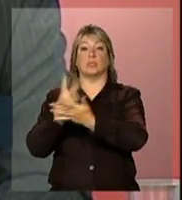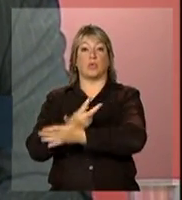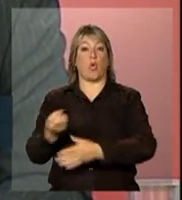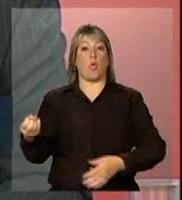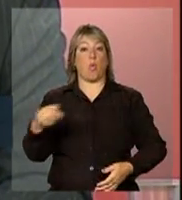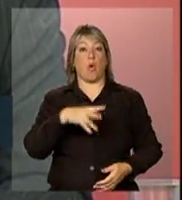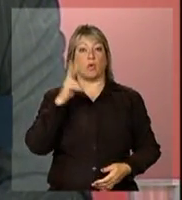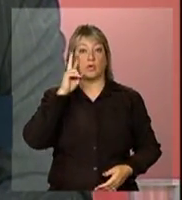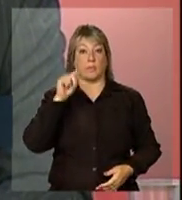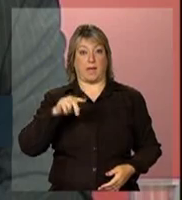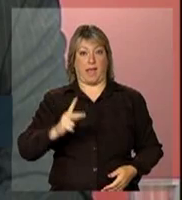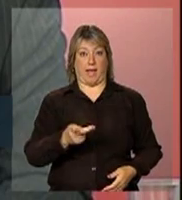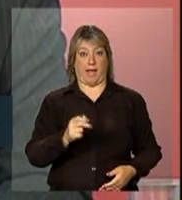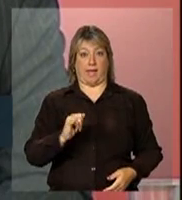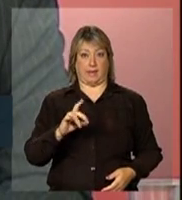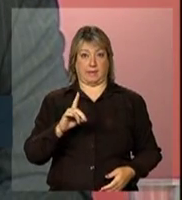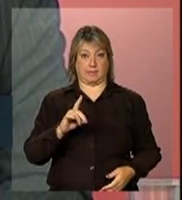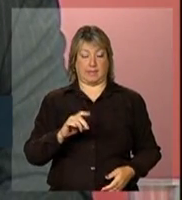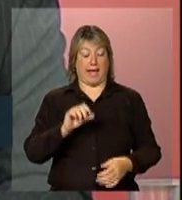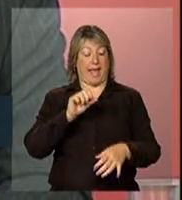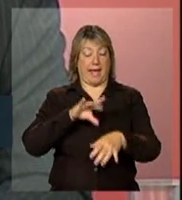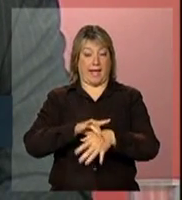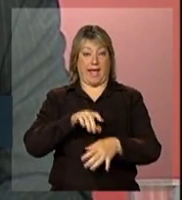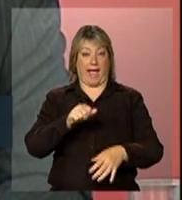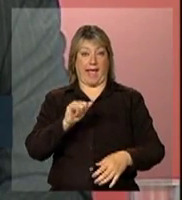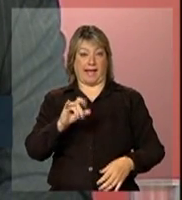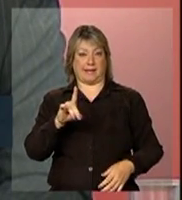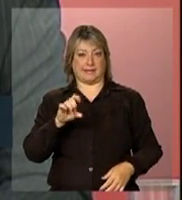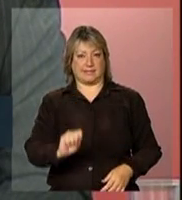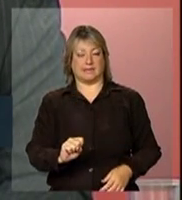mais da metade deles são de jovens,